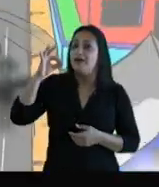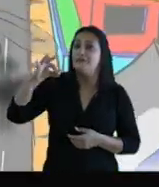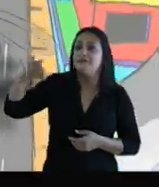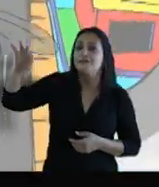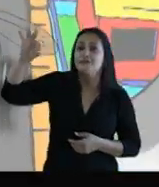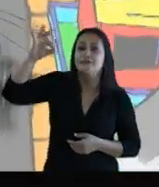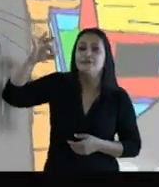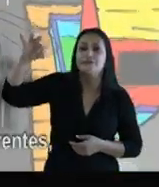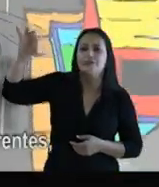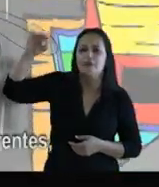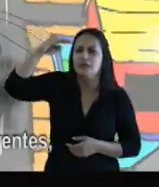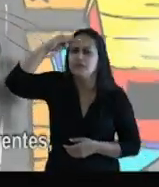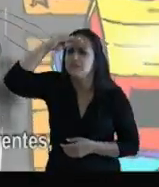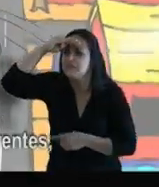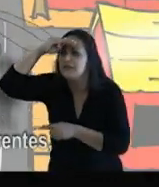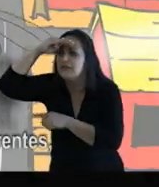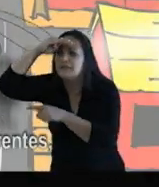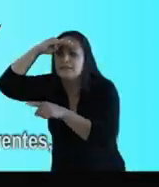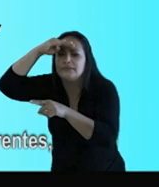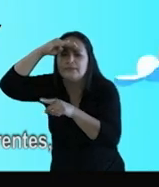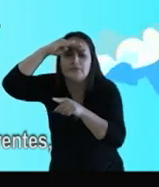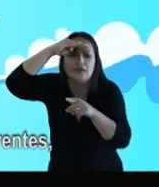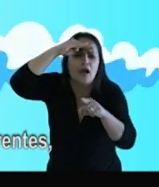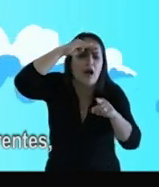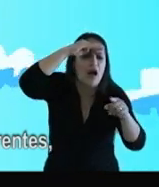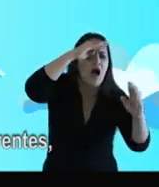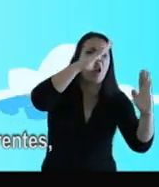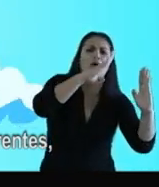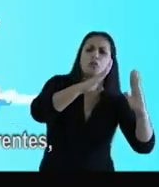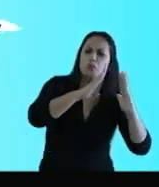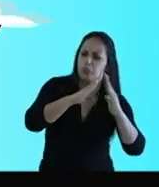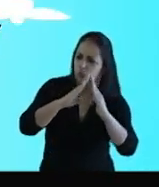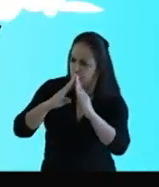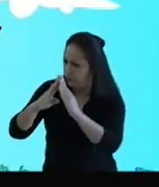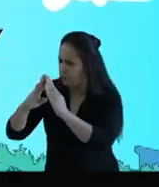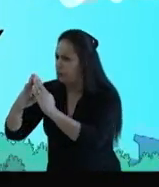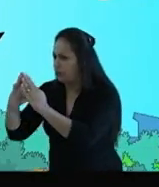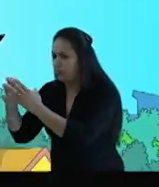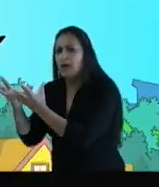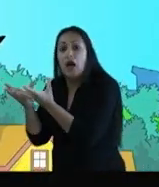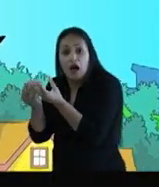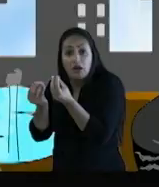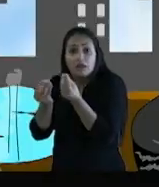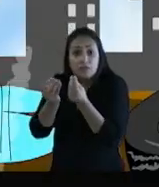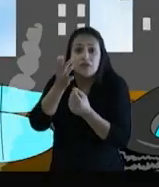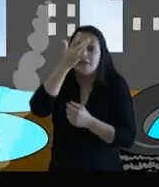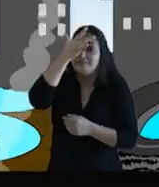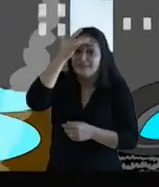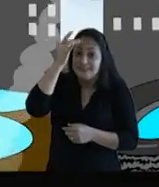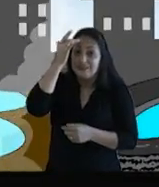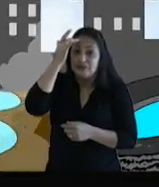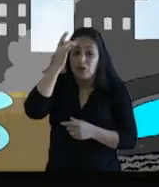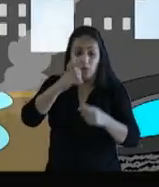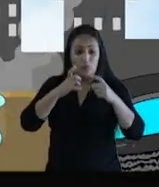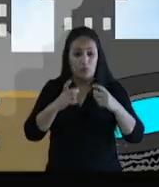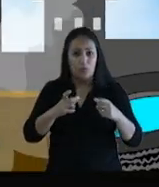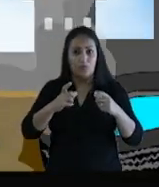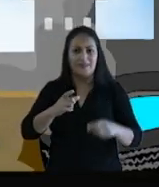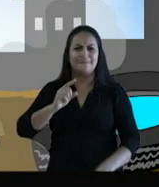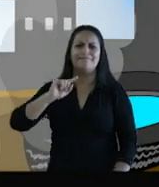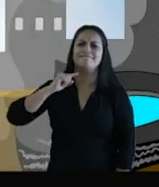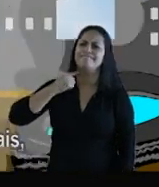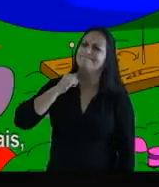Voou, voou, voou, até que avistou umas casas diferentes, que tinham muita gente. As pessoas que lá